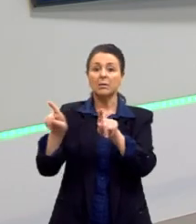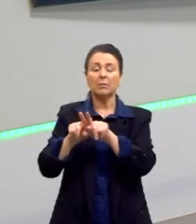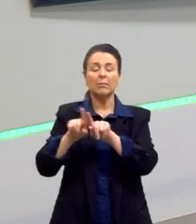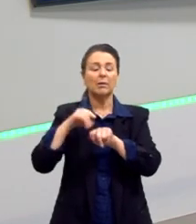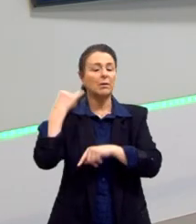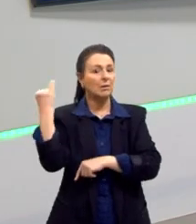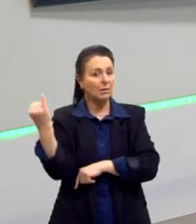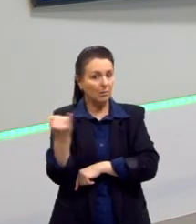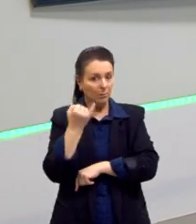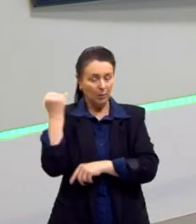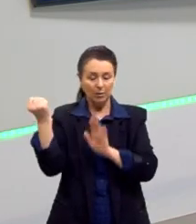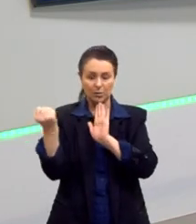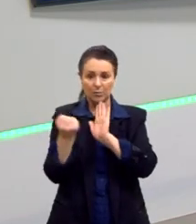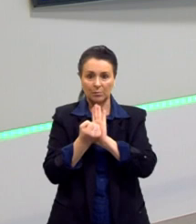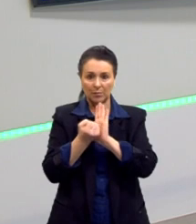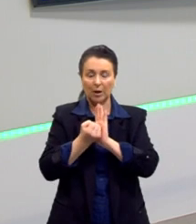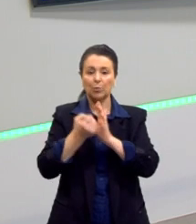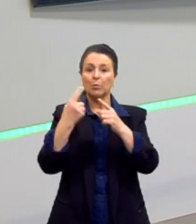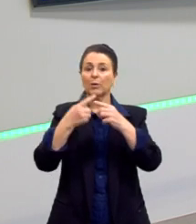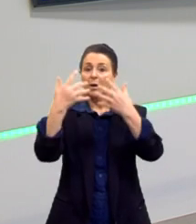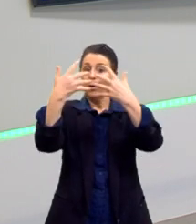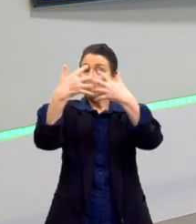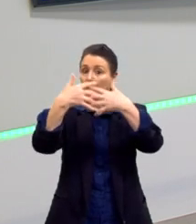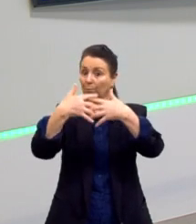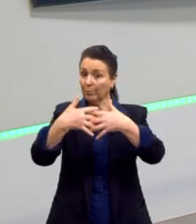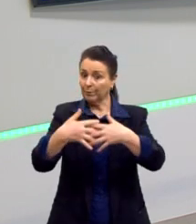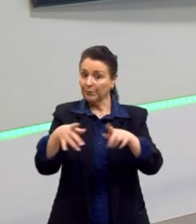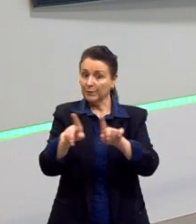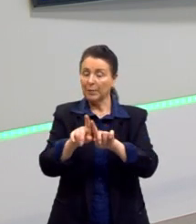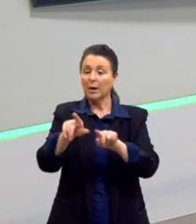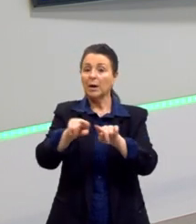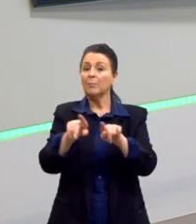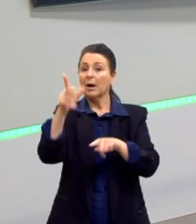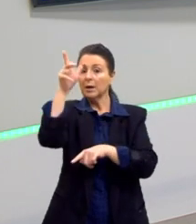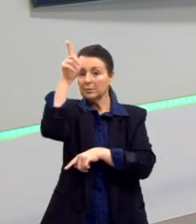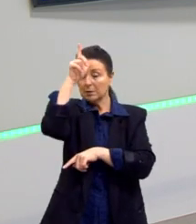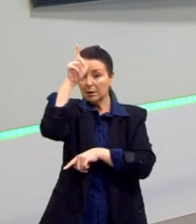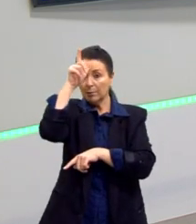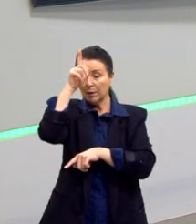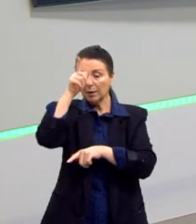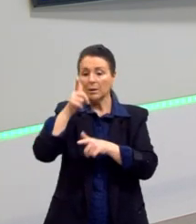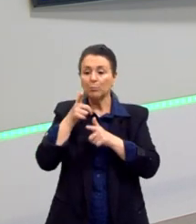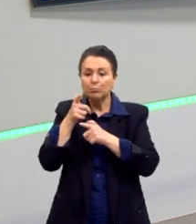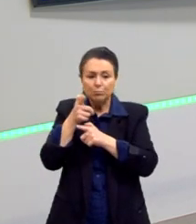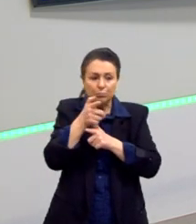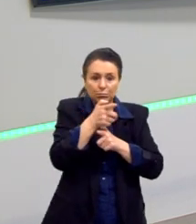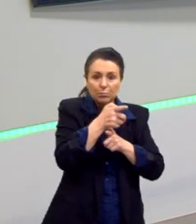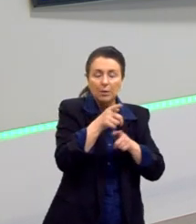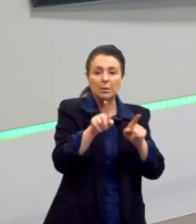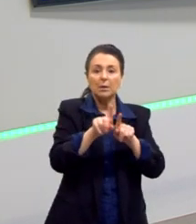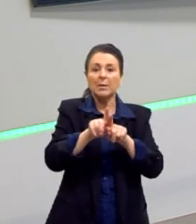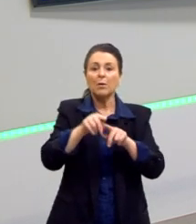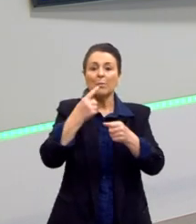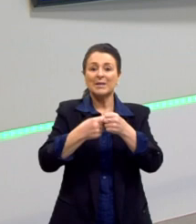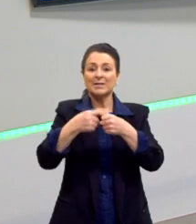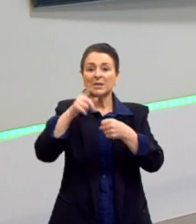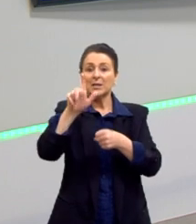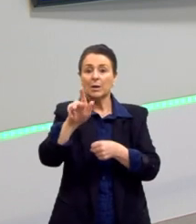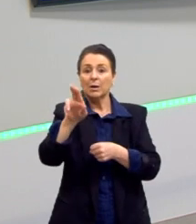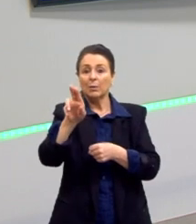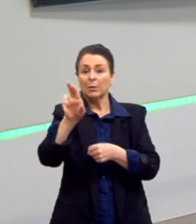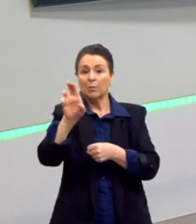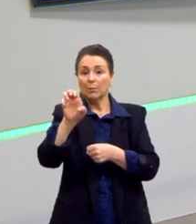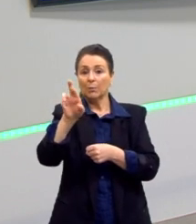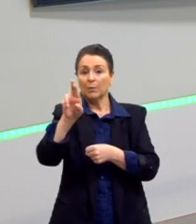deveria, né, com a complexidade que ela tem. Mas os alemães bombardeiam, então, a cidade de Guernica, na Espanha.